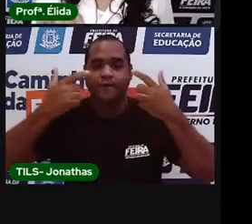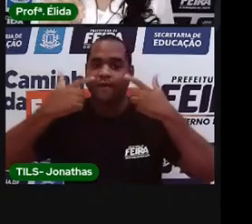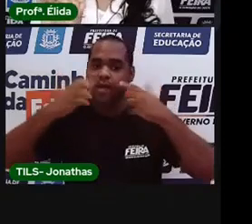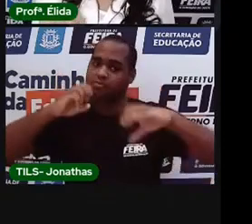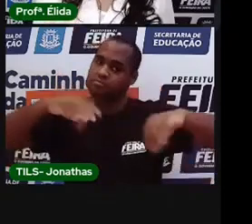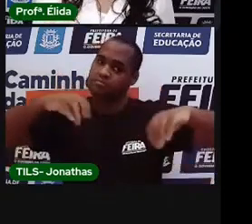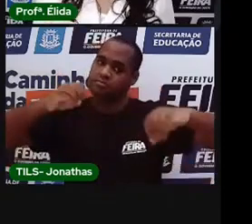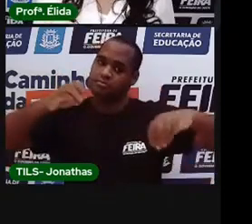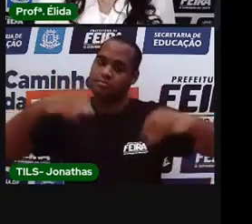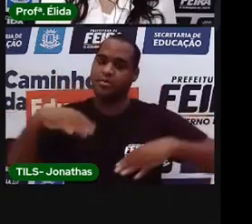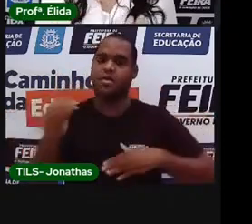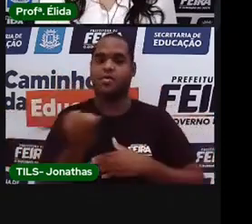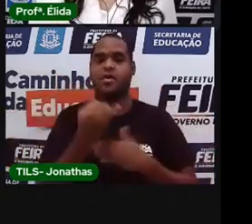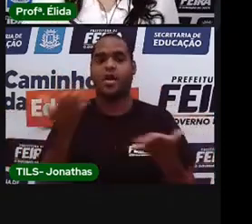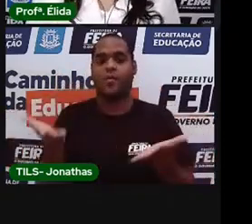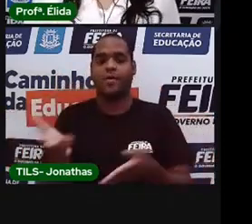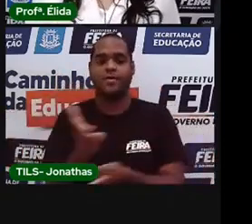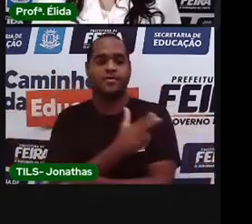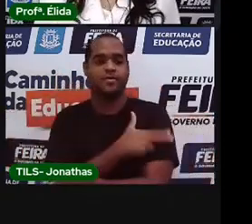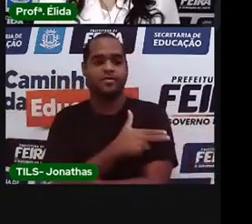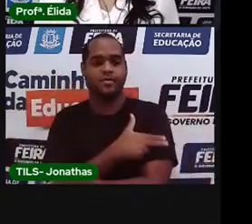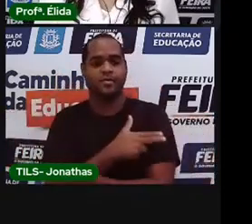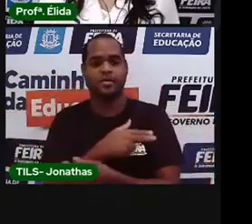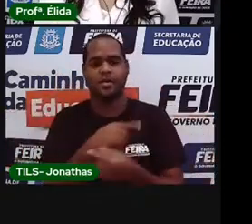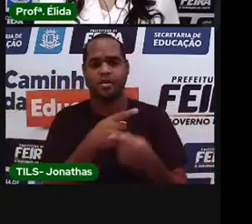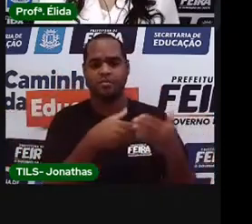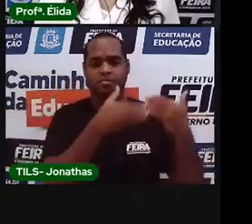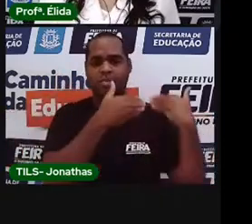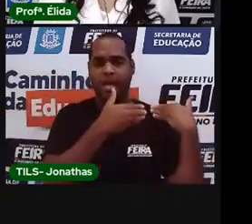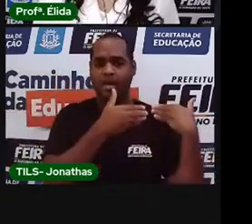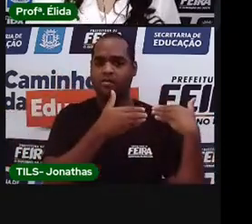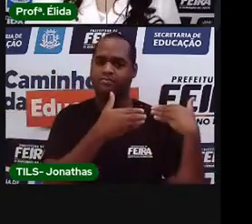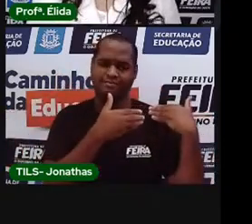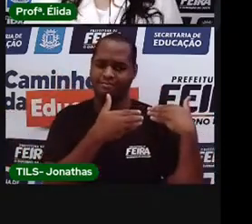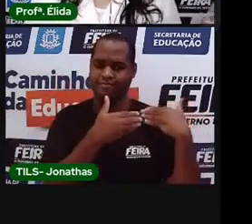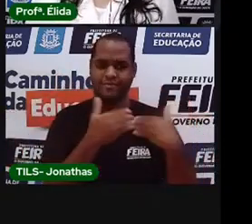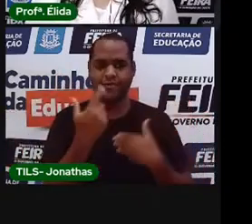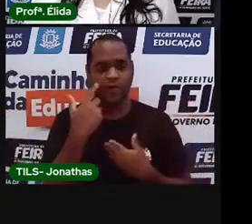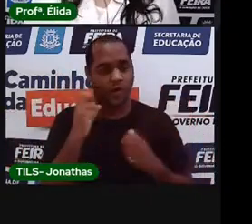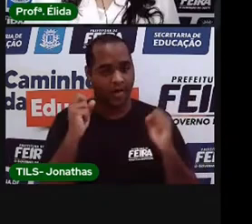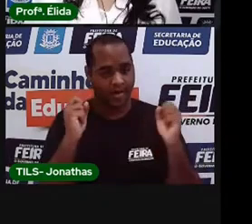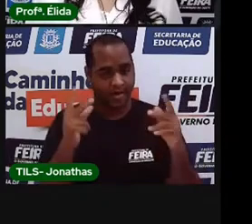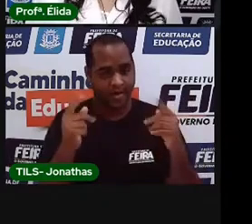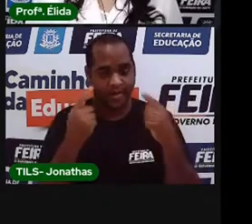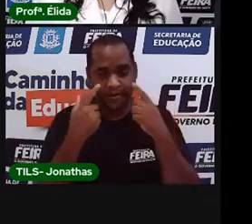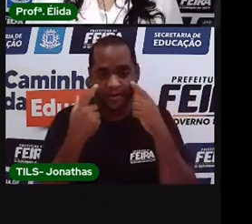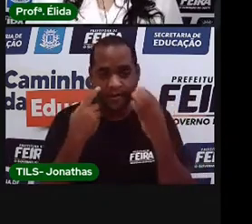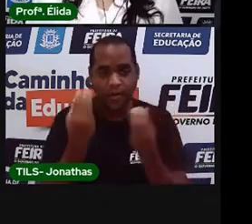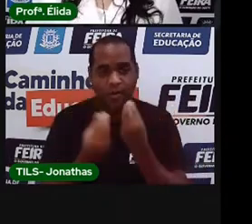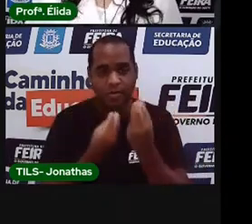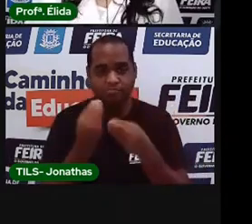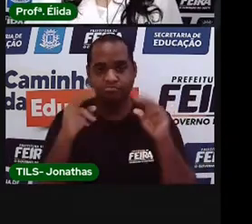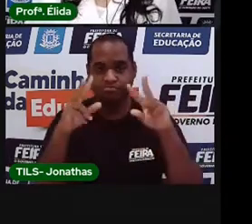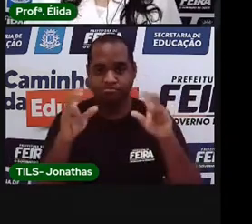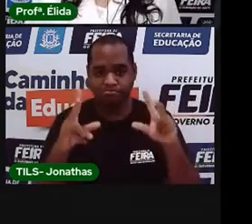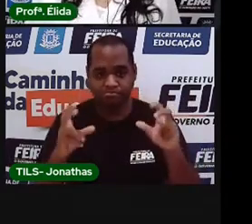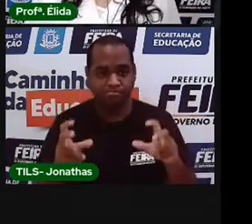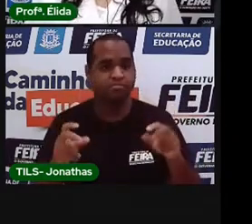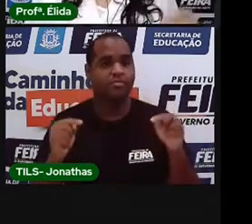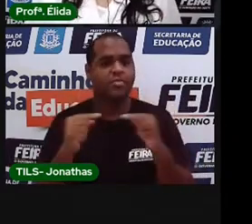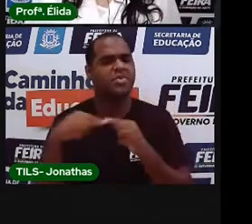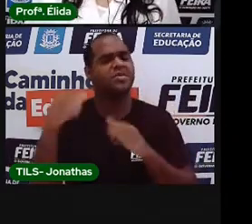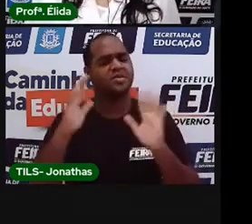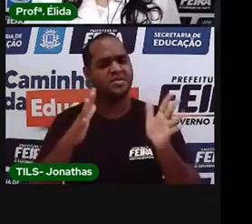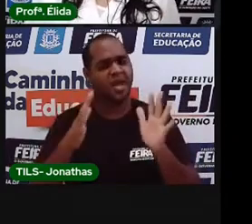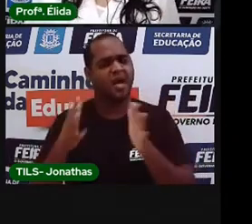porque esse ano, ninguém vai ficar pra trás do conteúdo, tá bom? Então, vamos recordar os nossos temas. Tudo que